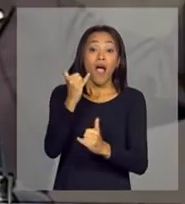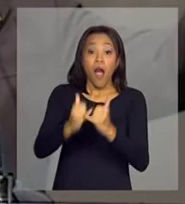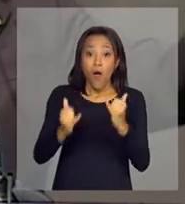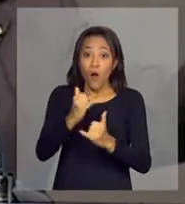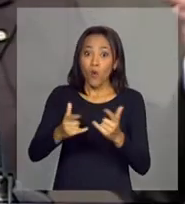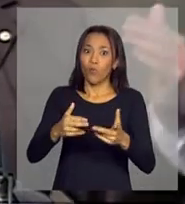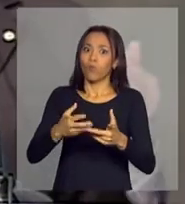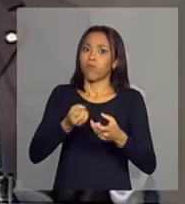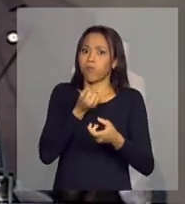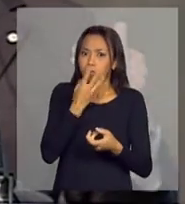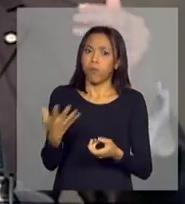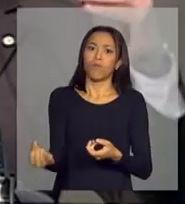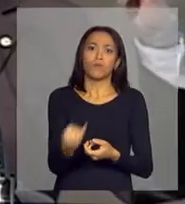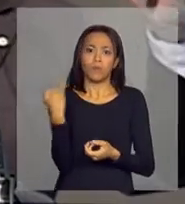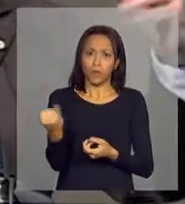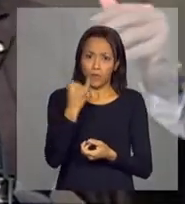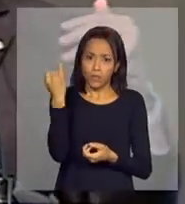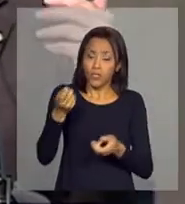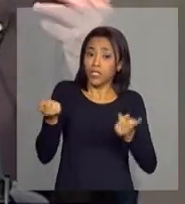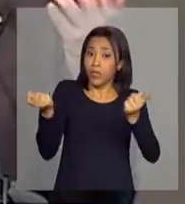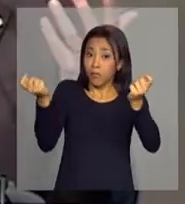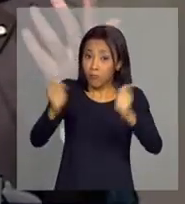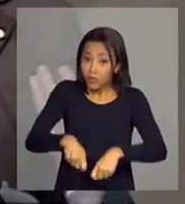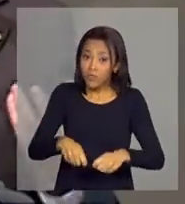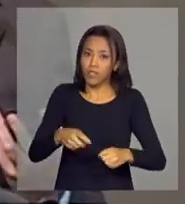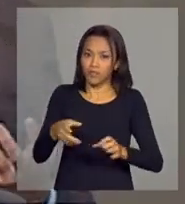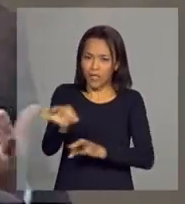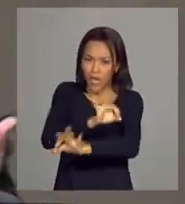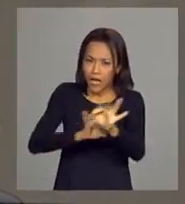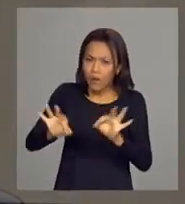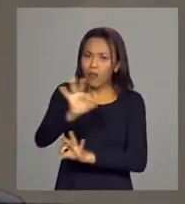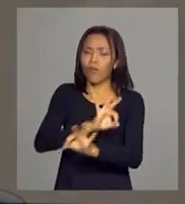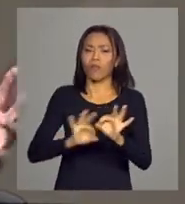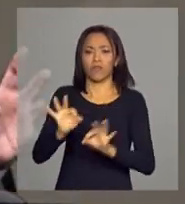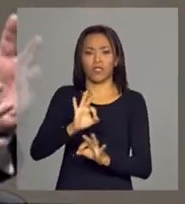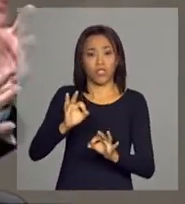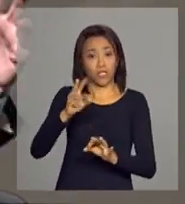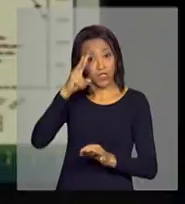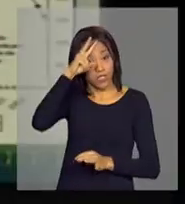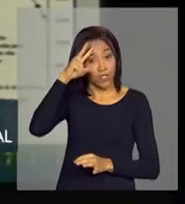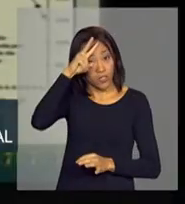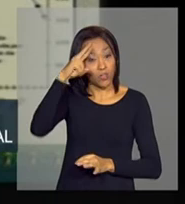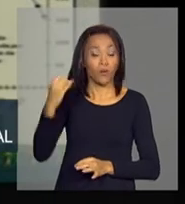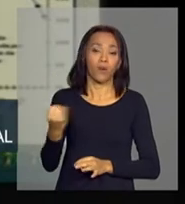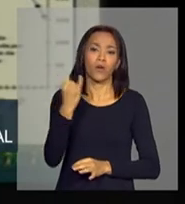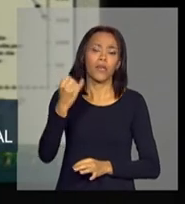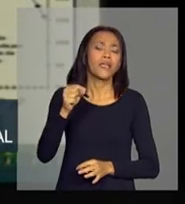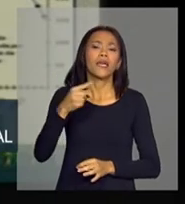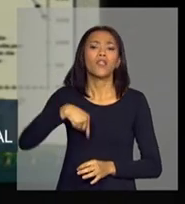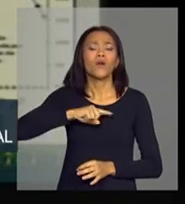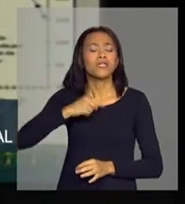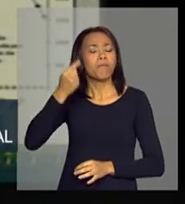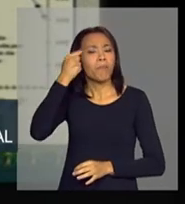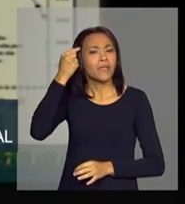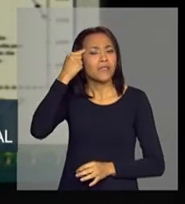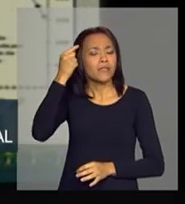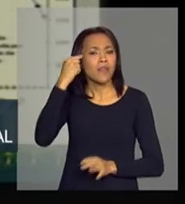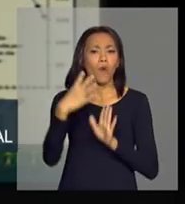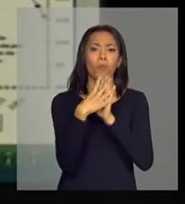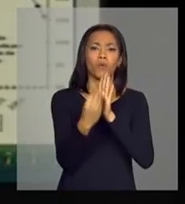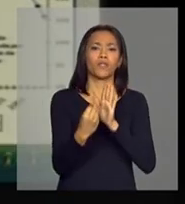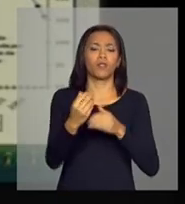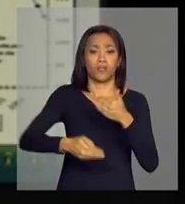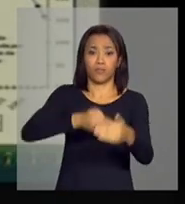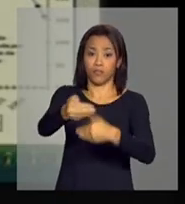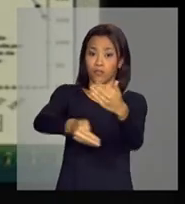fôlego, algo que tem um componente estrutural na história brasileira, que é de repensar o nosso modelo de desenvolvimento